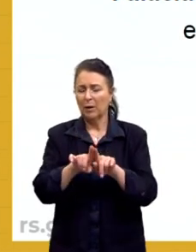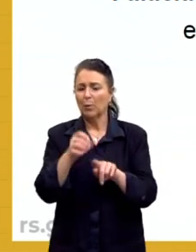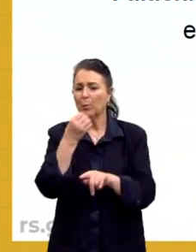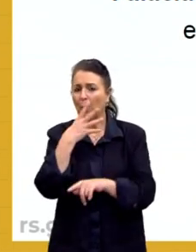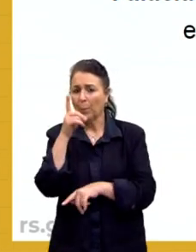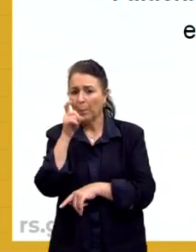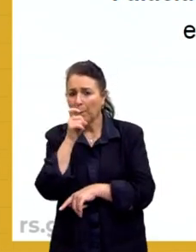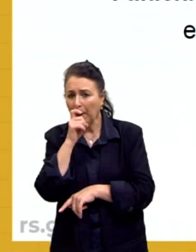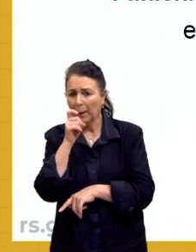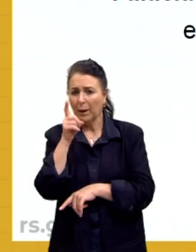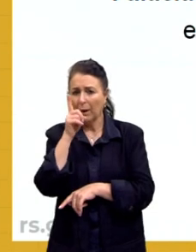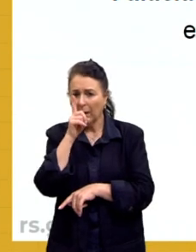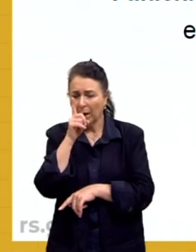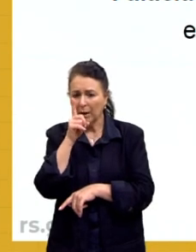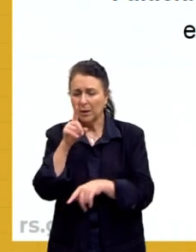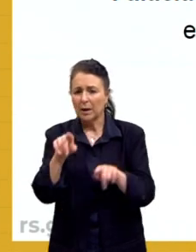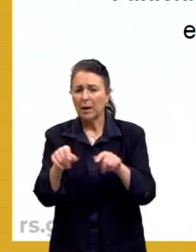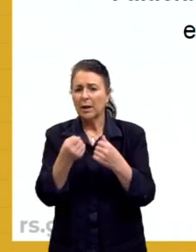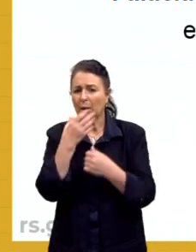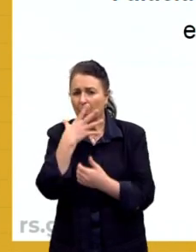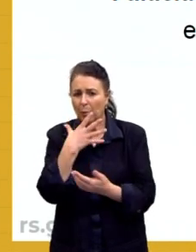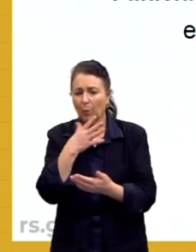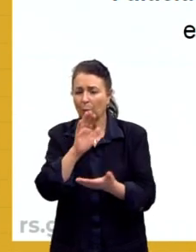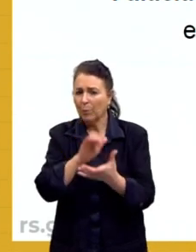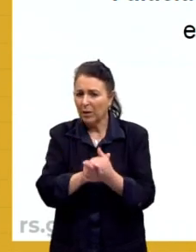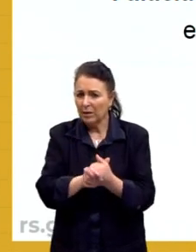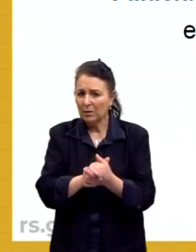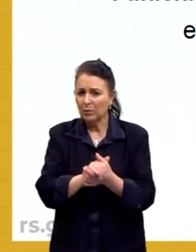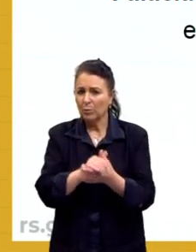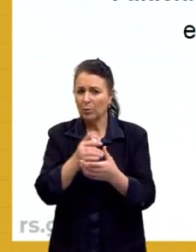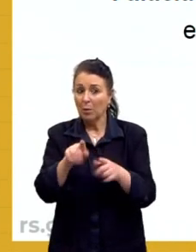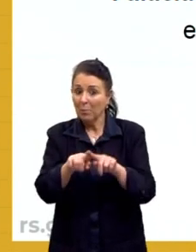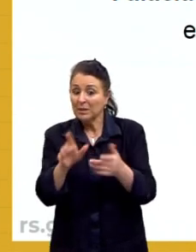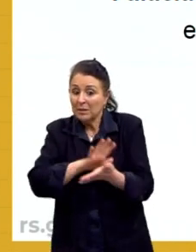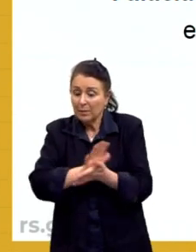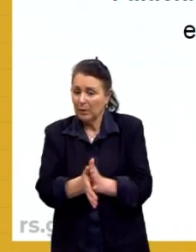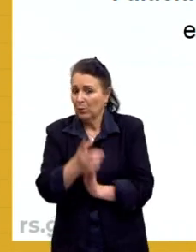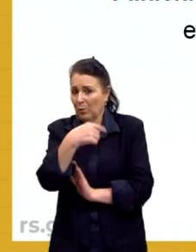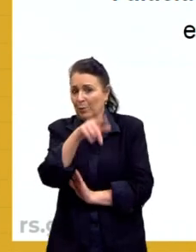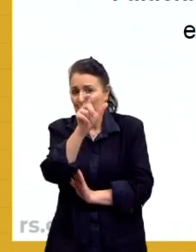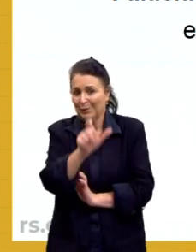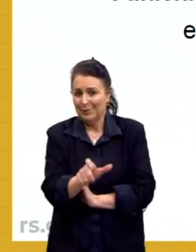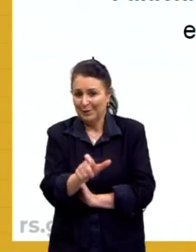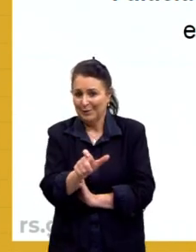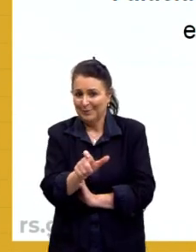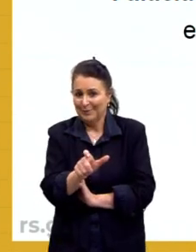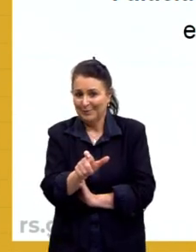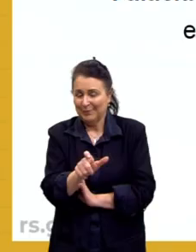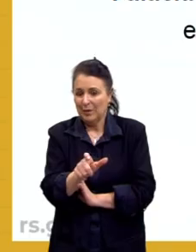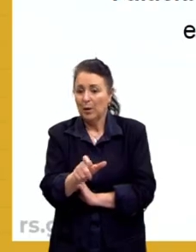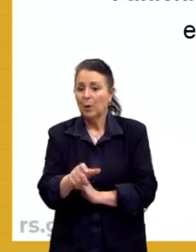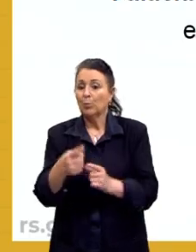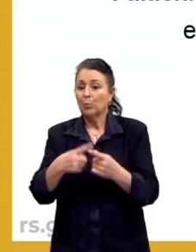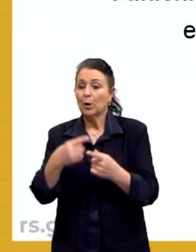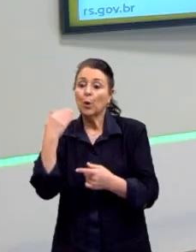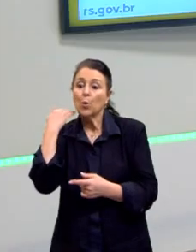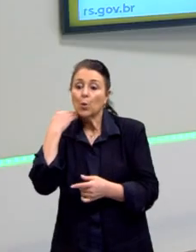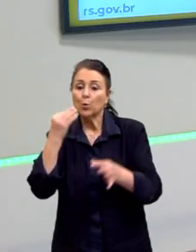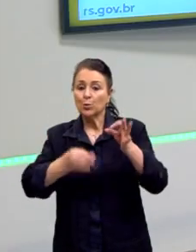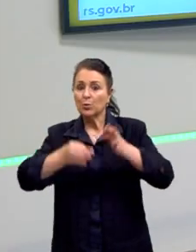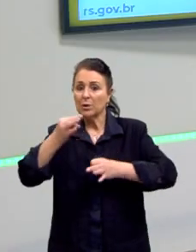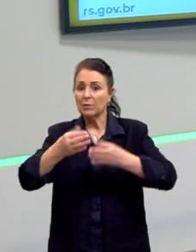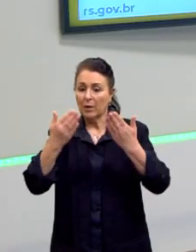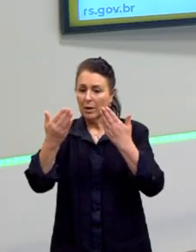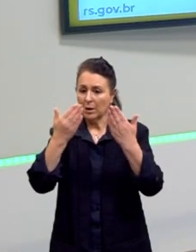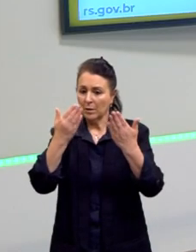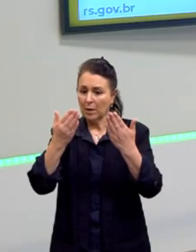pai, etc, etc e tal, também é uma falácia irrelevante ou por ignorância, porque o juiz vai analisar de acordo